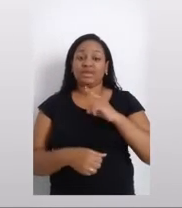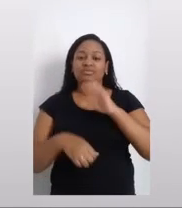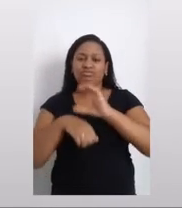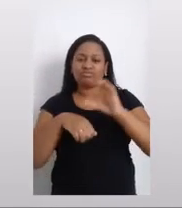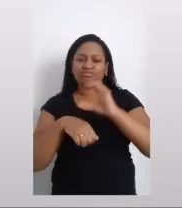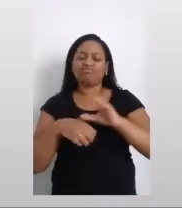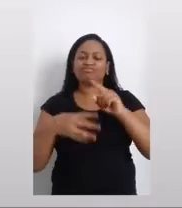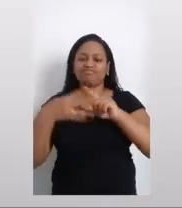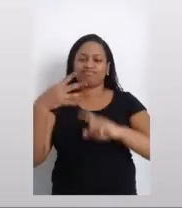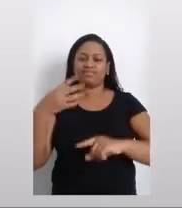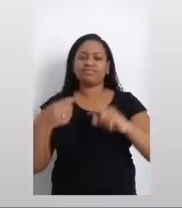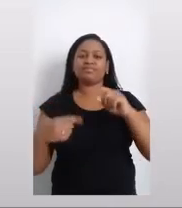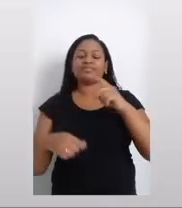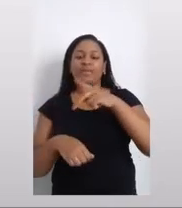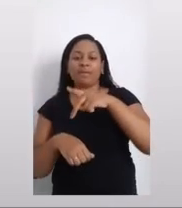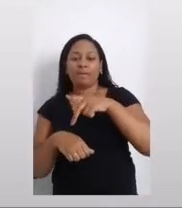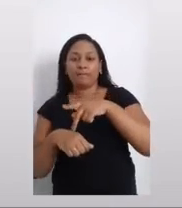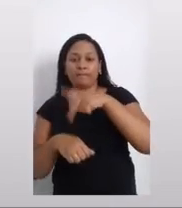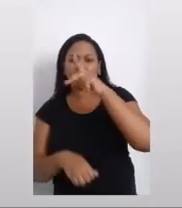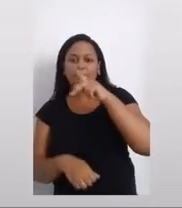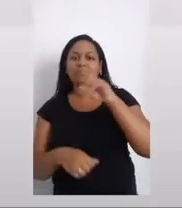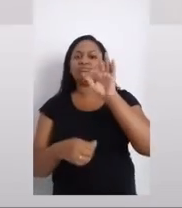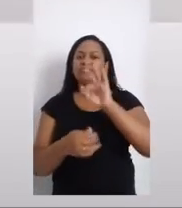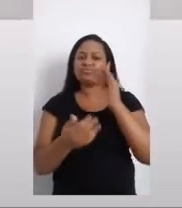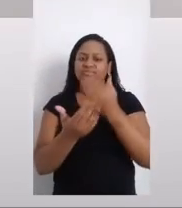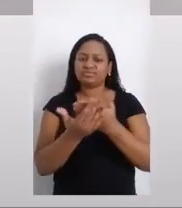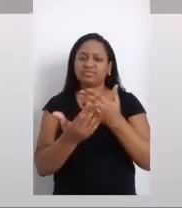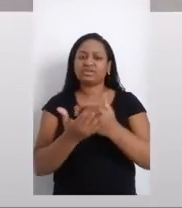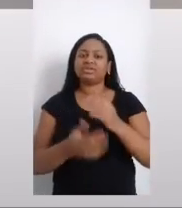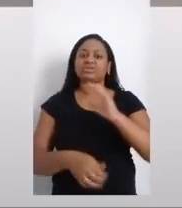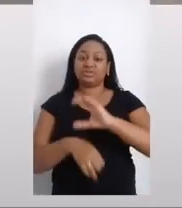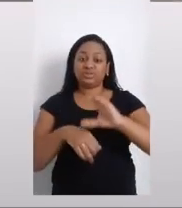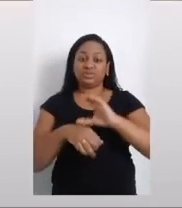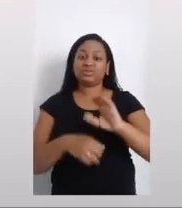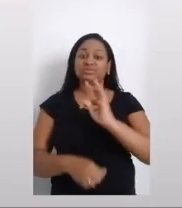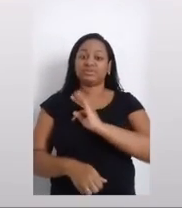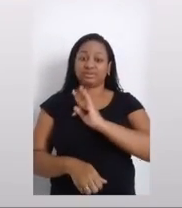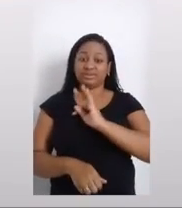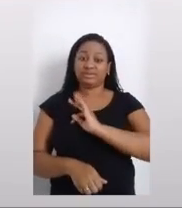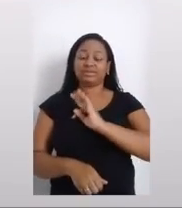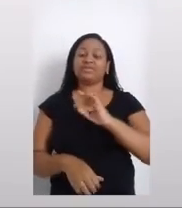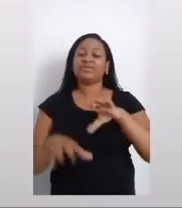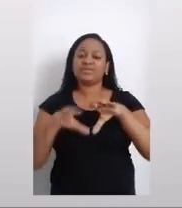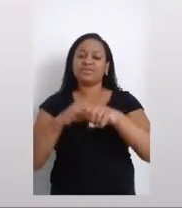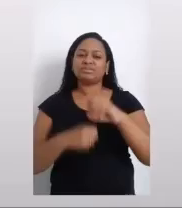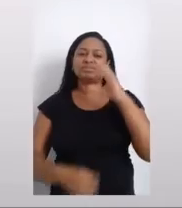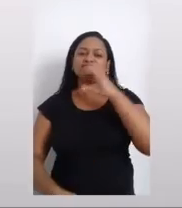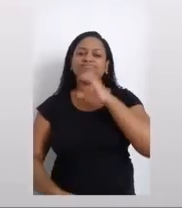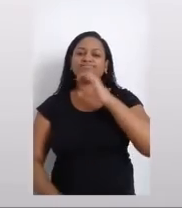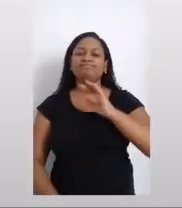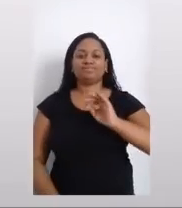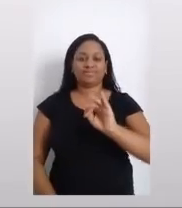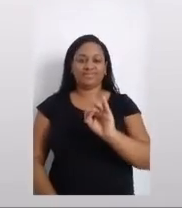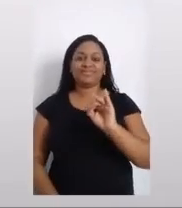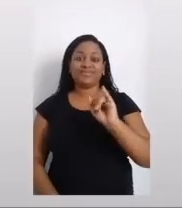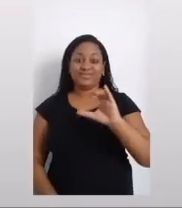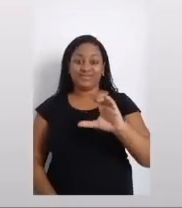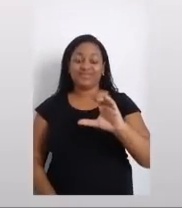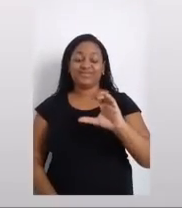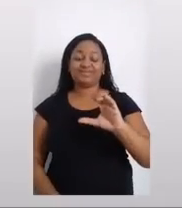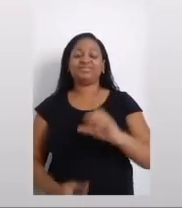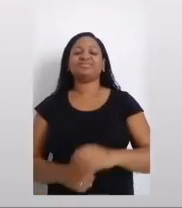ofertas de pós-graduação, graduação, cursos técnicos, formação inicial e